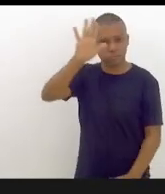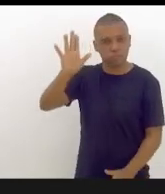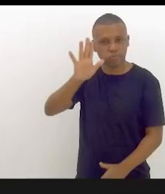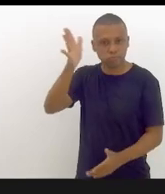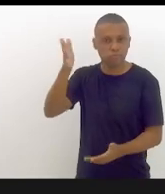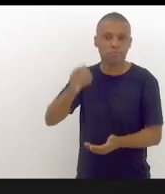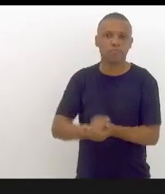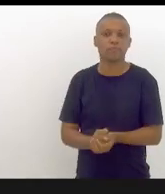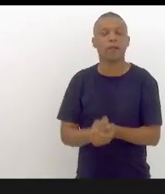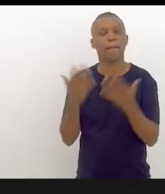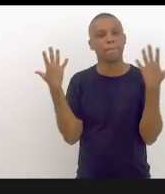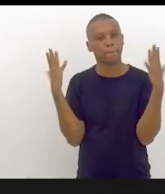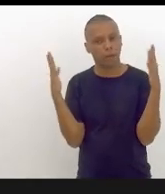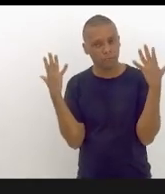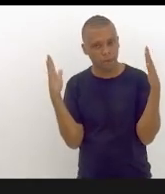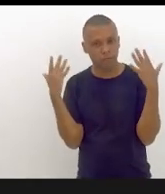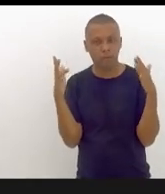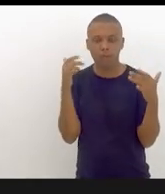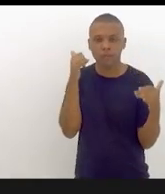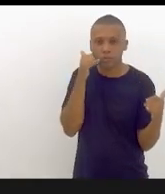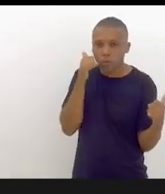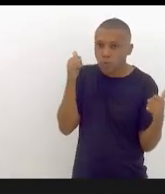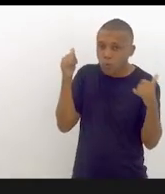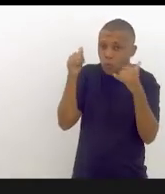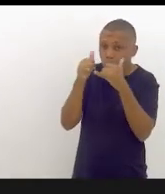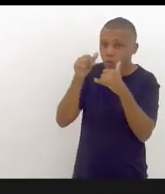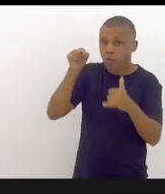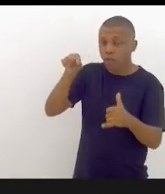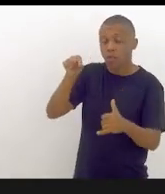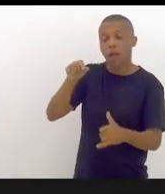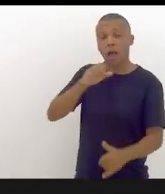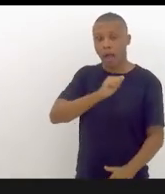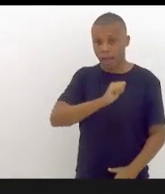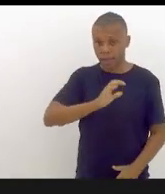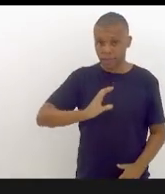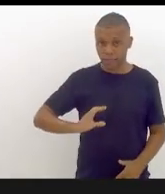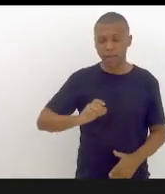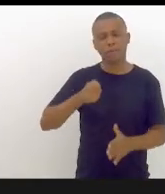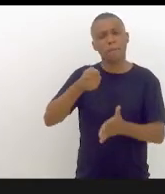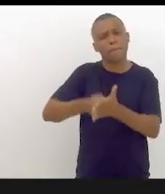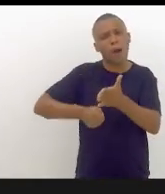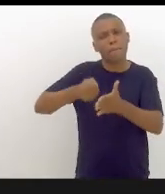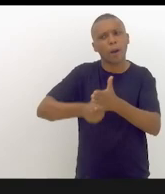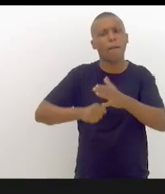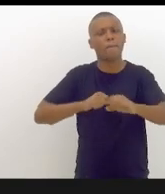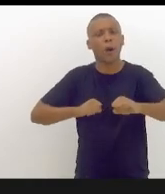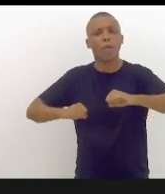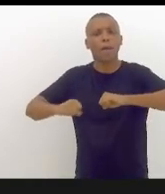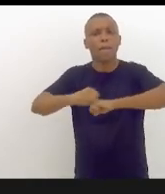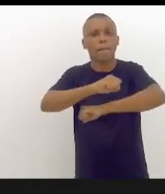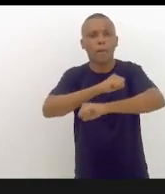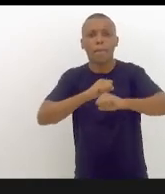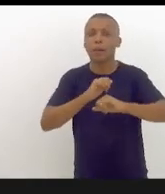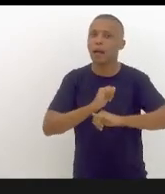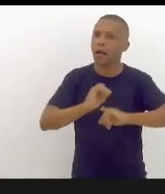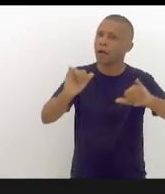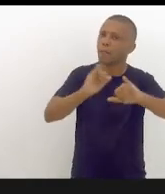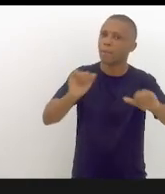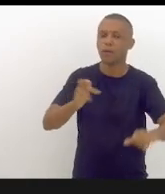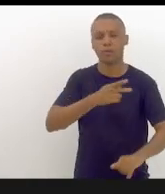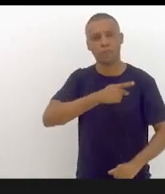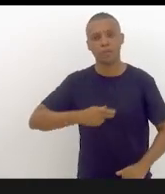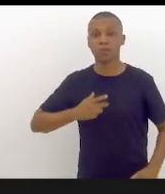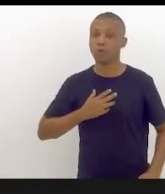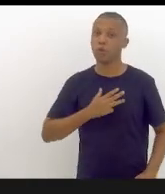falei para Telefone o nosso presidente, André Siliano, que foi um lutador pela campanha do presidente Lula, um